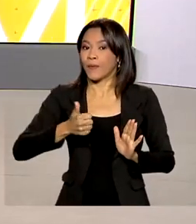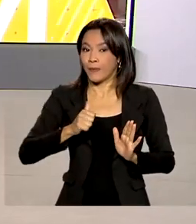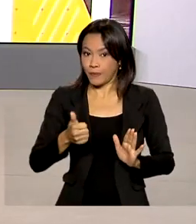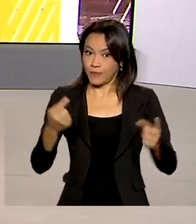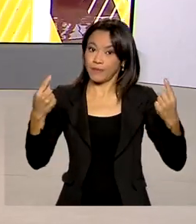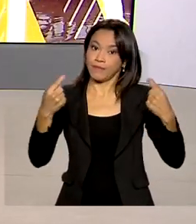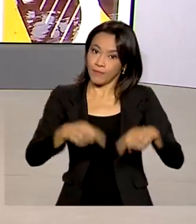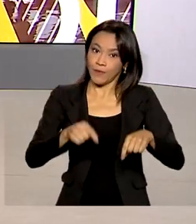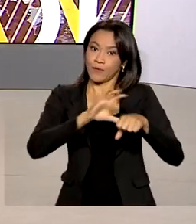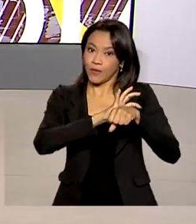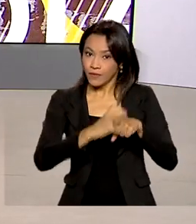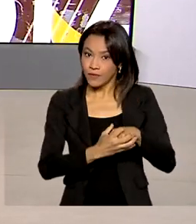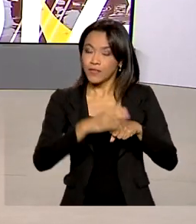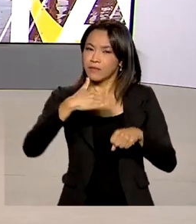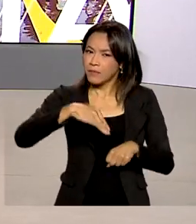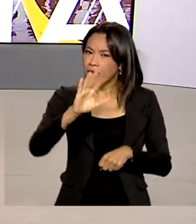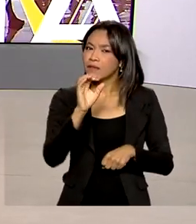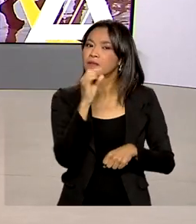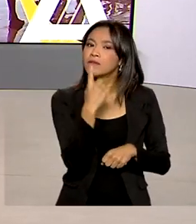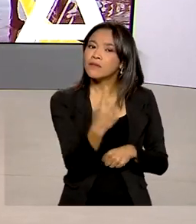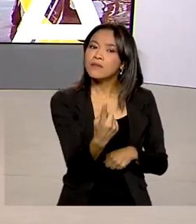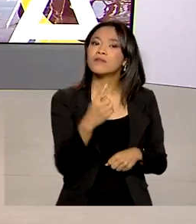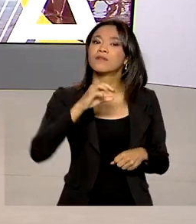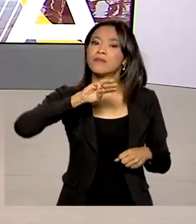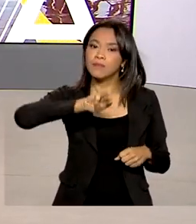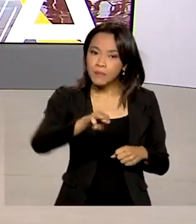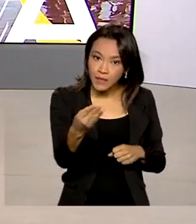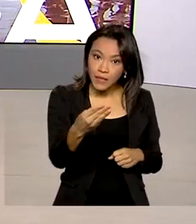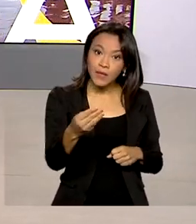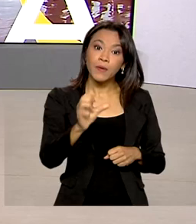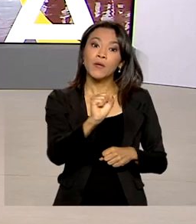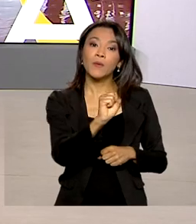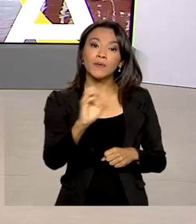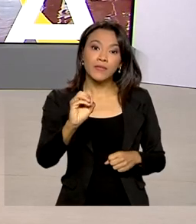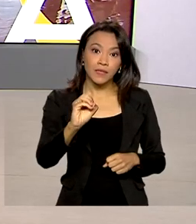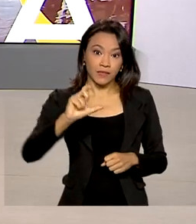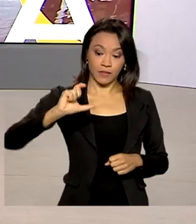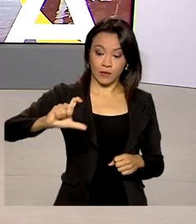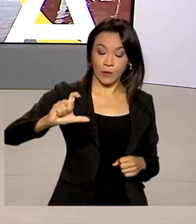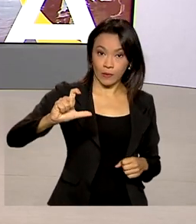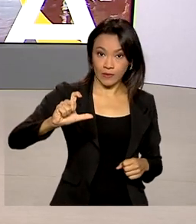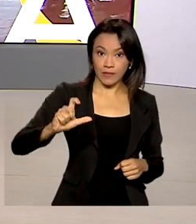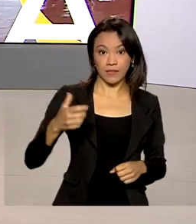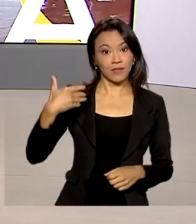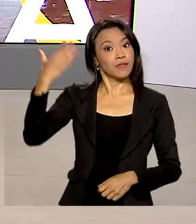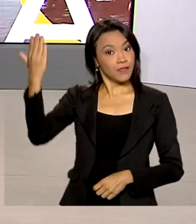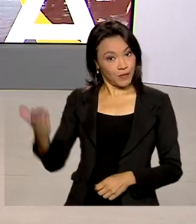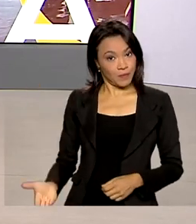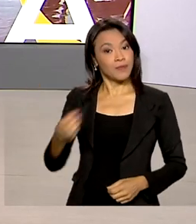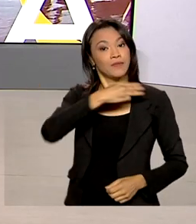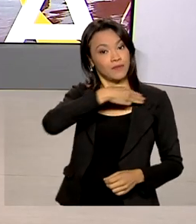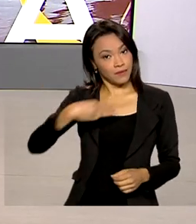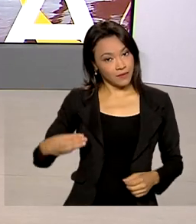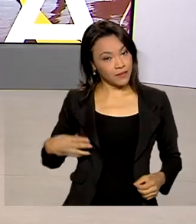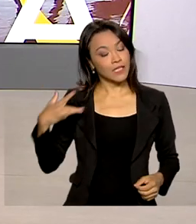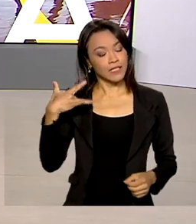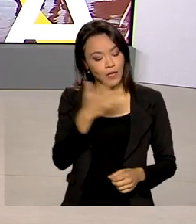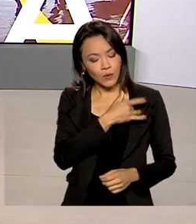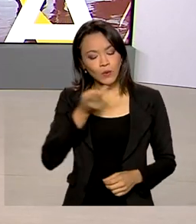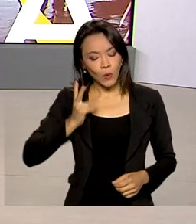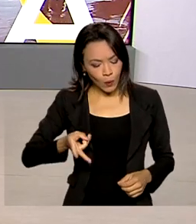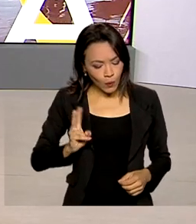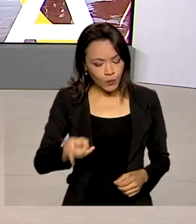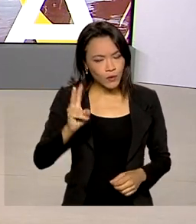-19. São mais de 1 milhão e 800 mil doses. E o ministro da Saúde voltou a defender a